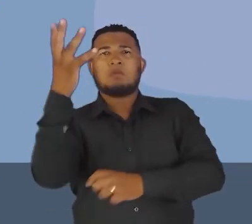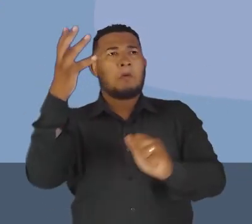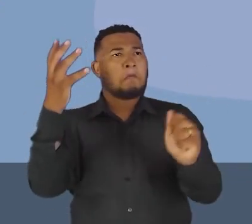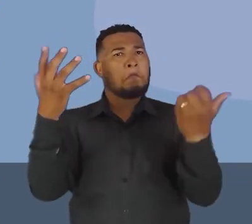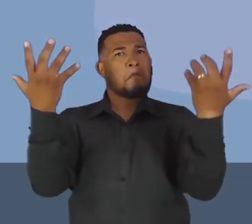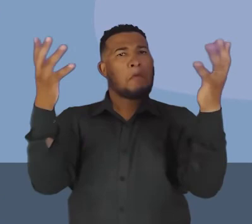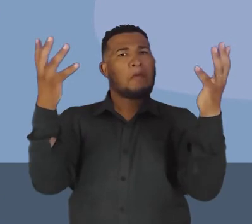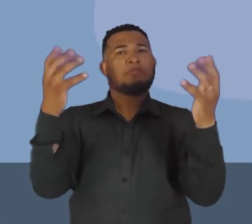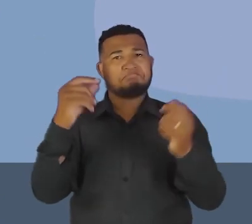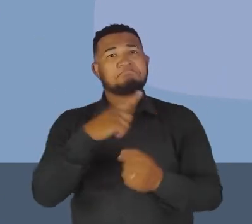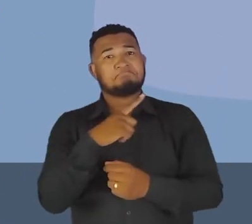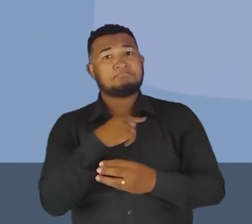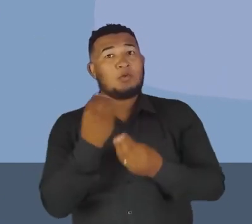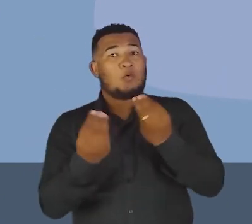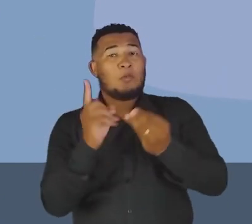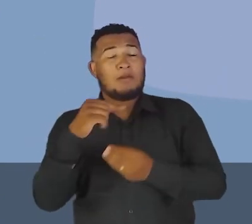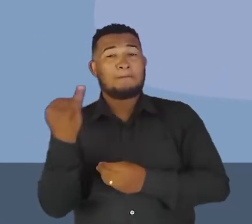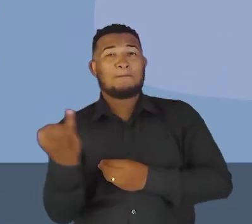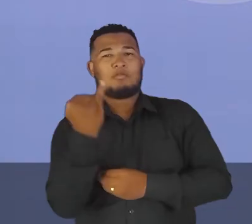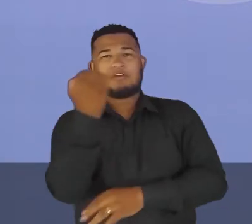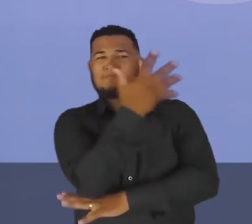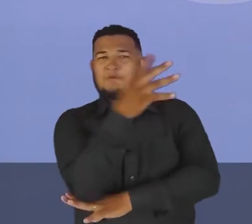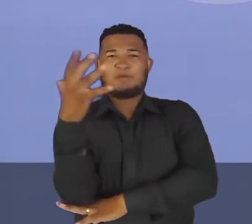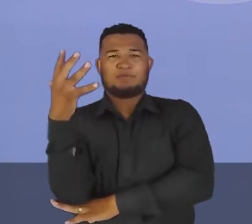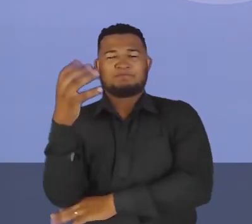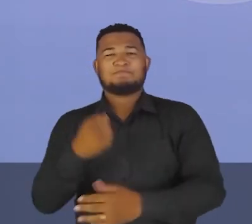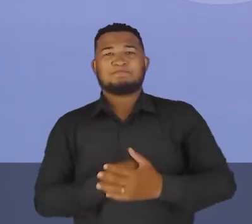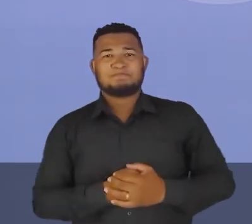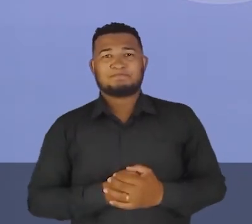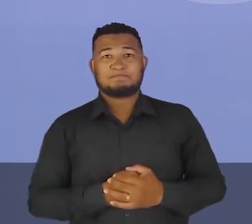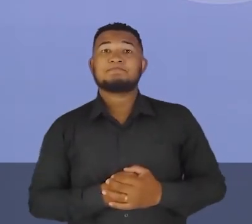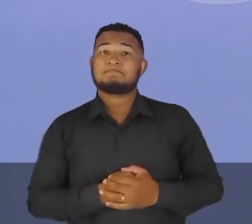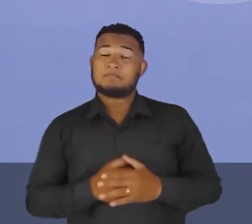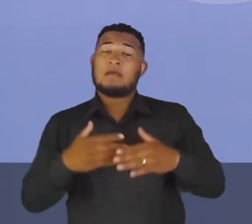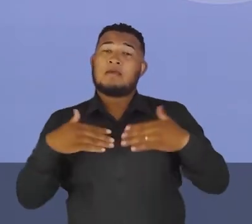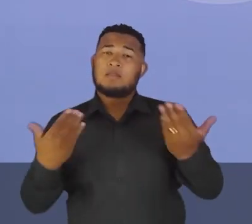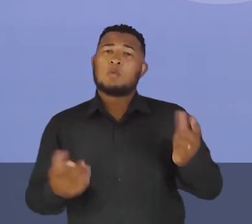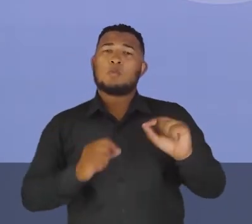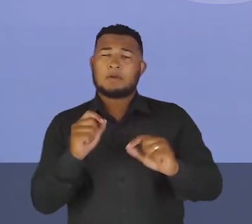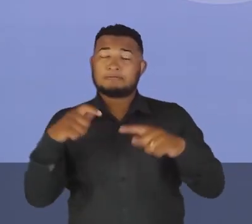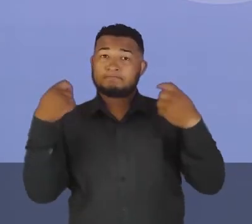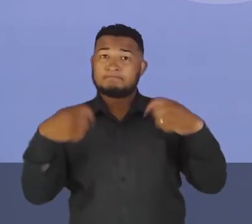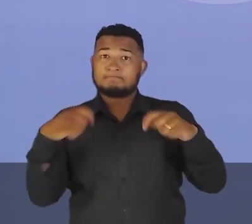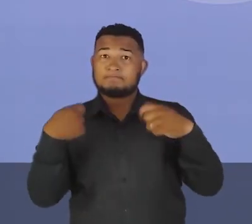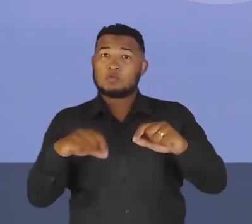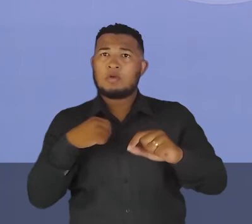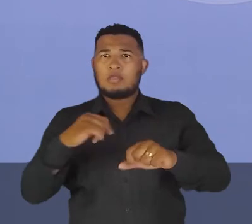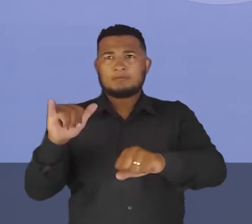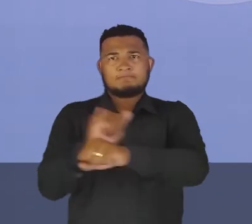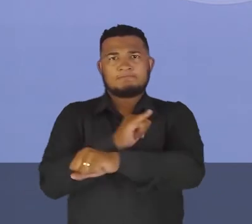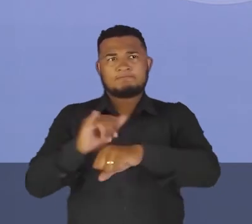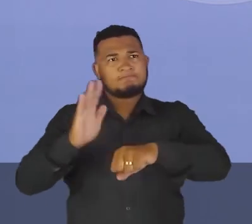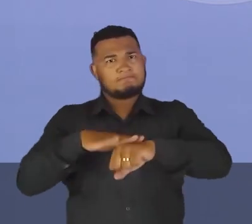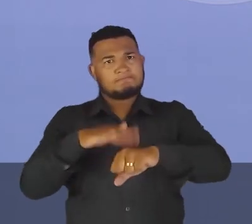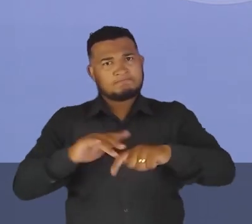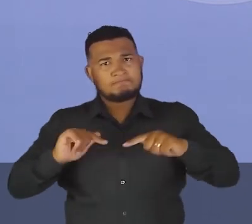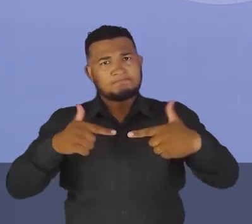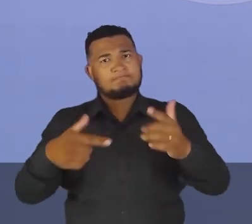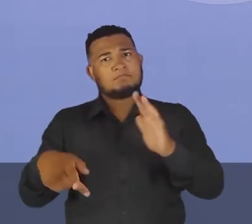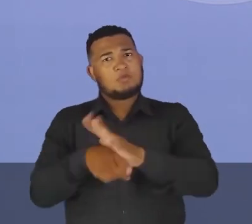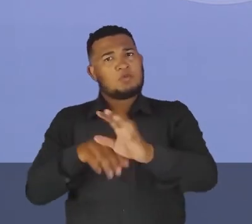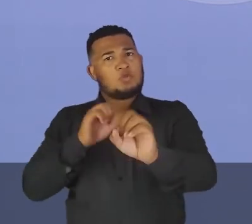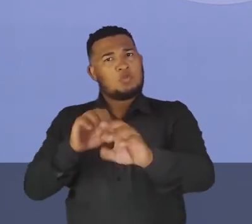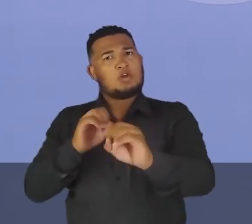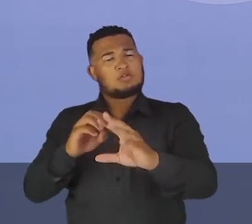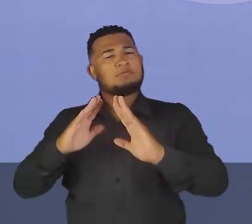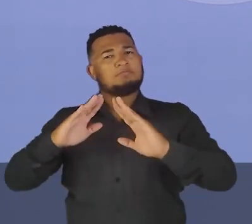questão da importância do meio ambiente, tá? Então, gente, olha só. A gente precisa tomar muitas medidas para implantar a educação ambiental na